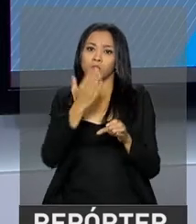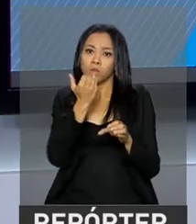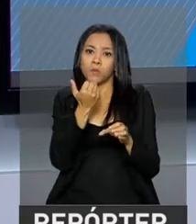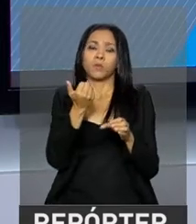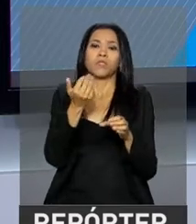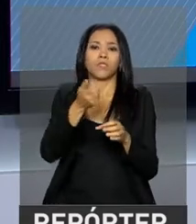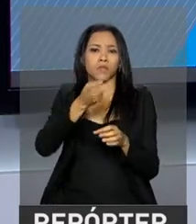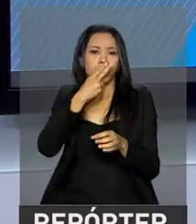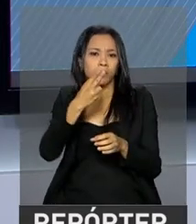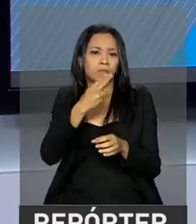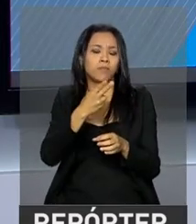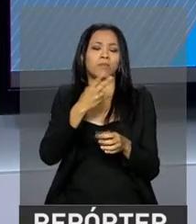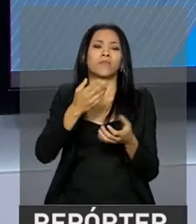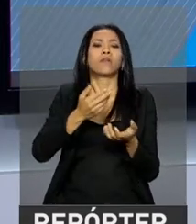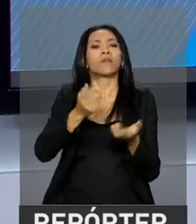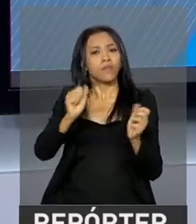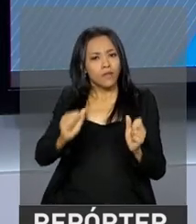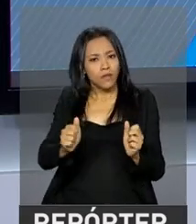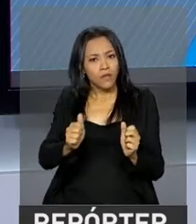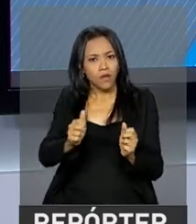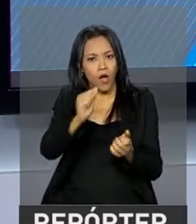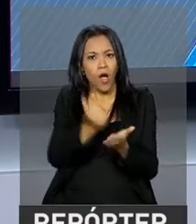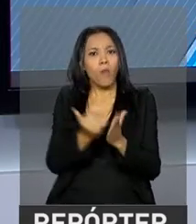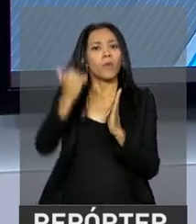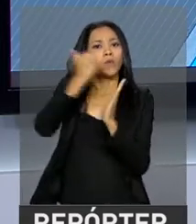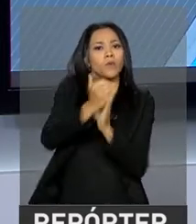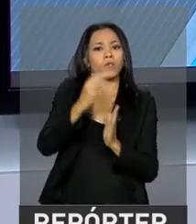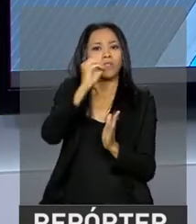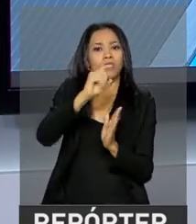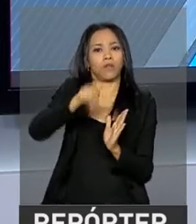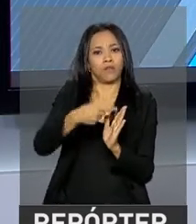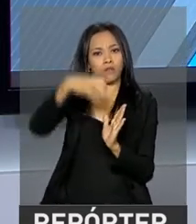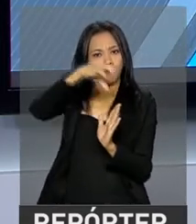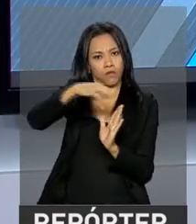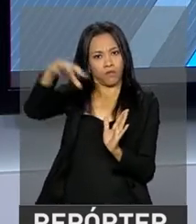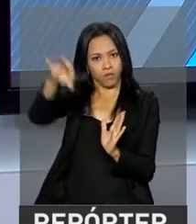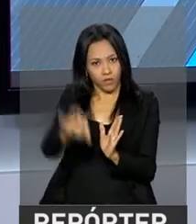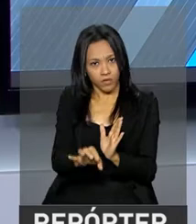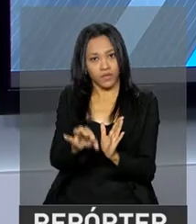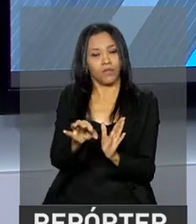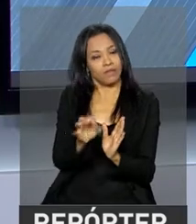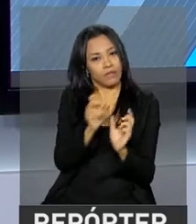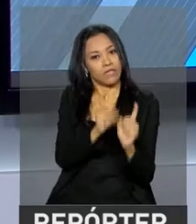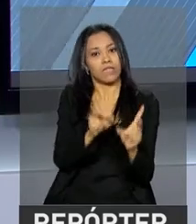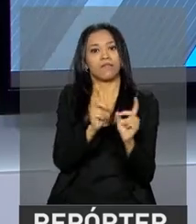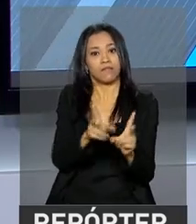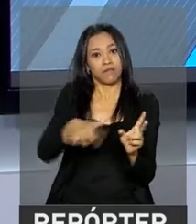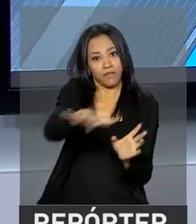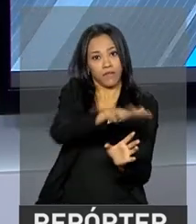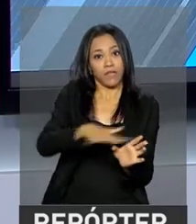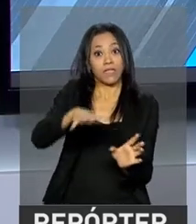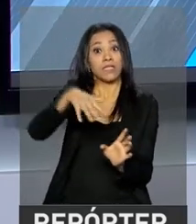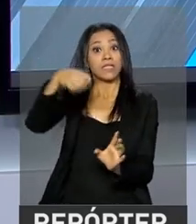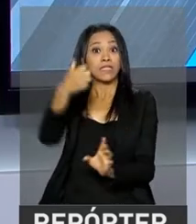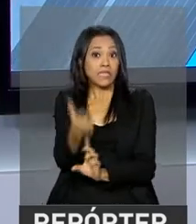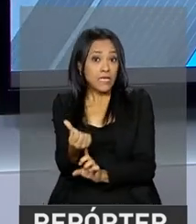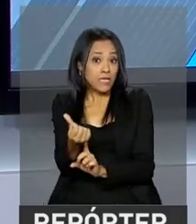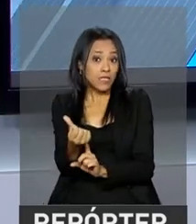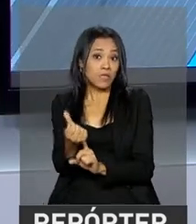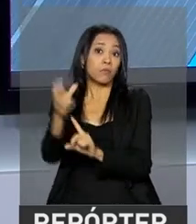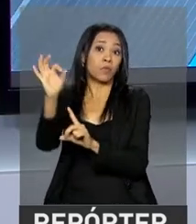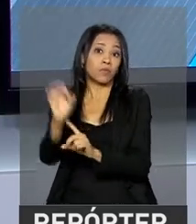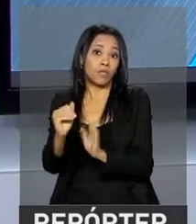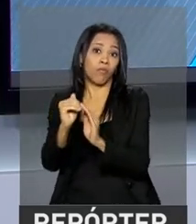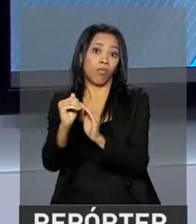e fumo, que apresentou aumento de 0,9% nas vendas após 6% de